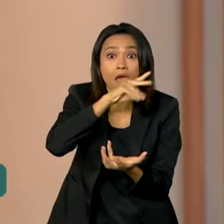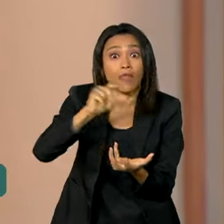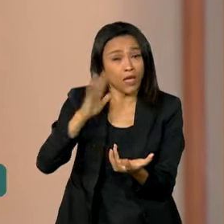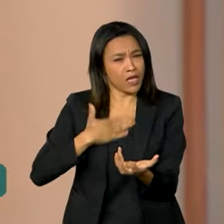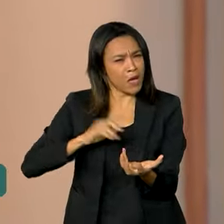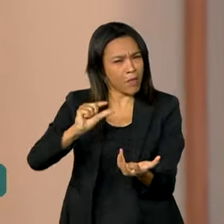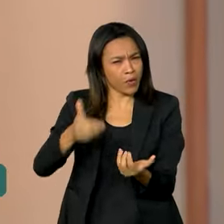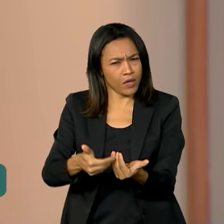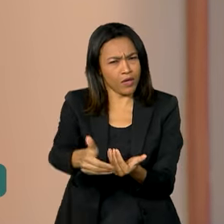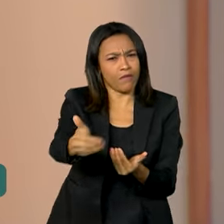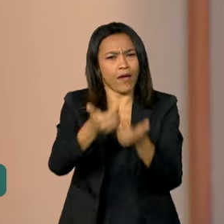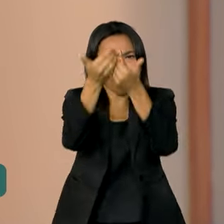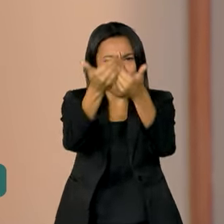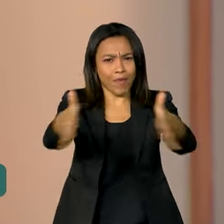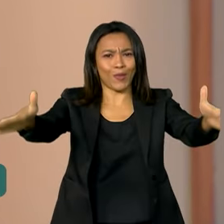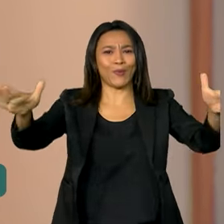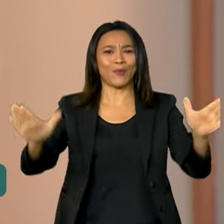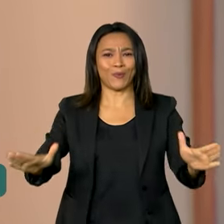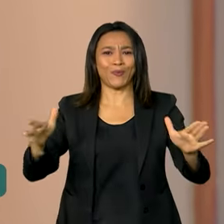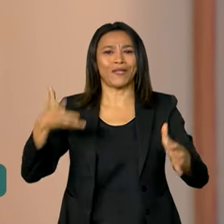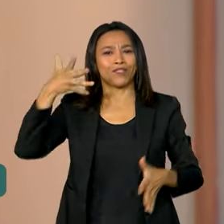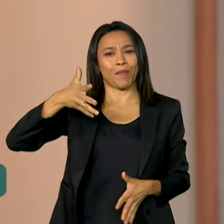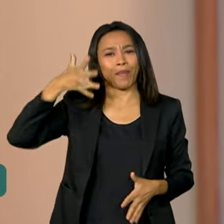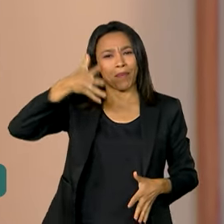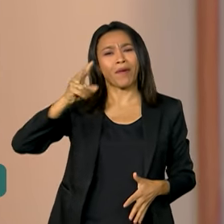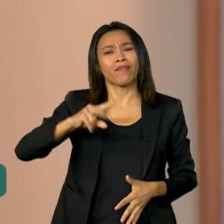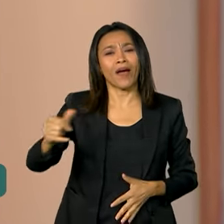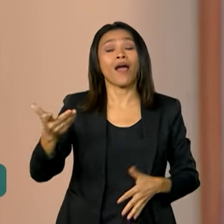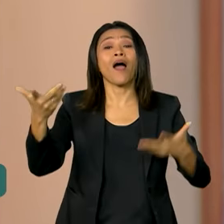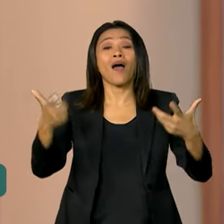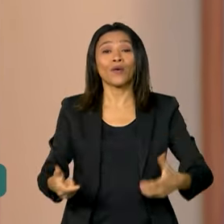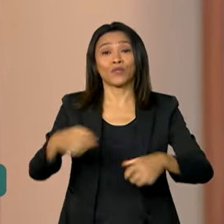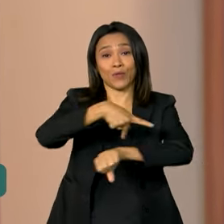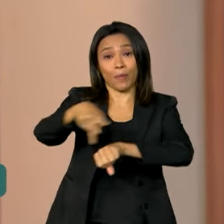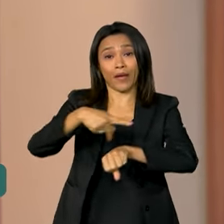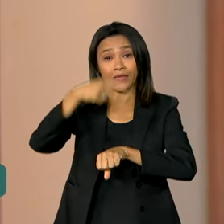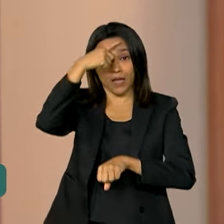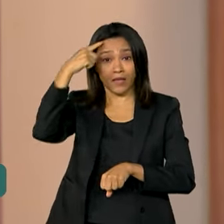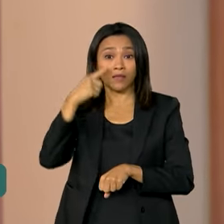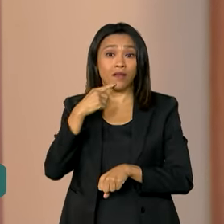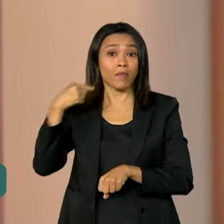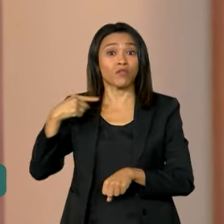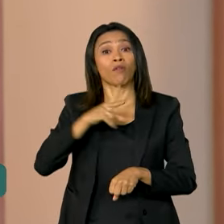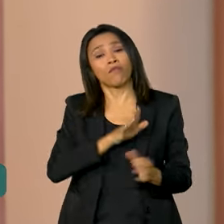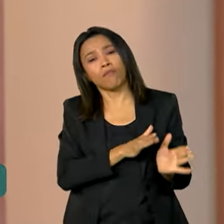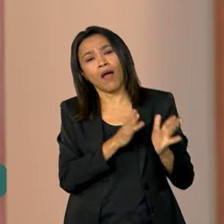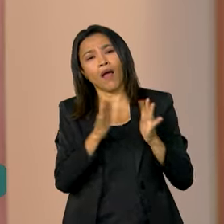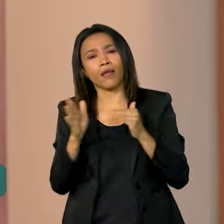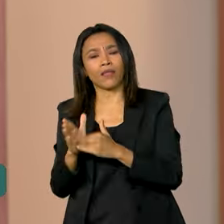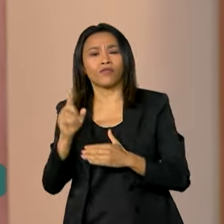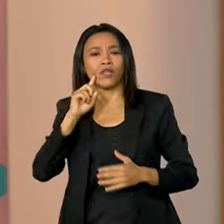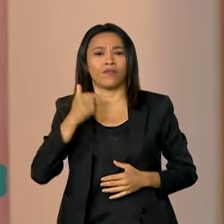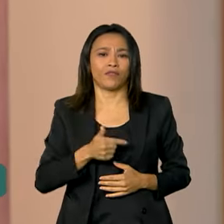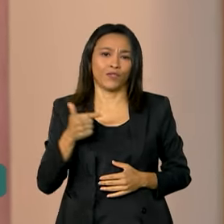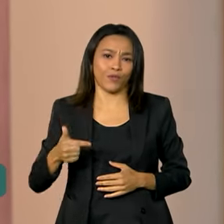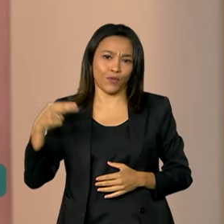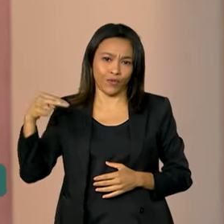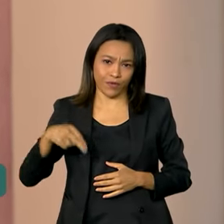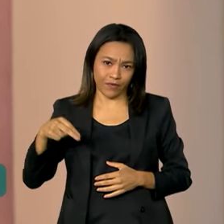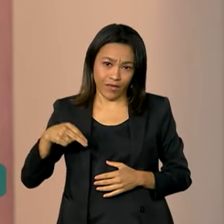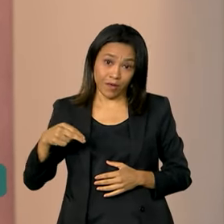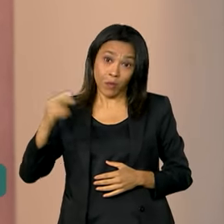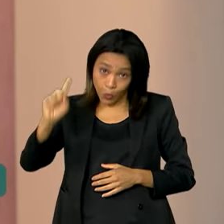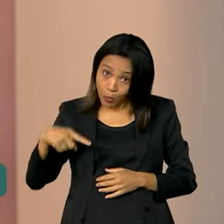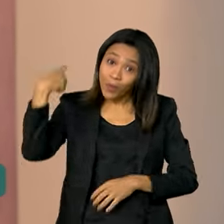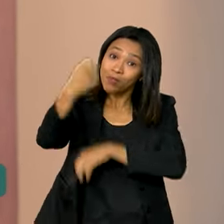abertura. A COP29, realizada no Azerbaijão, vai até o dia 22 de novembro. No ano que vem, o Brasil